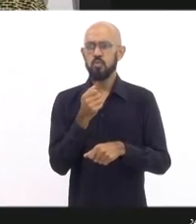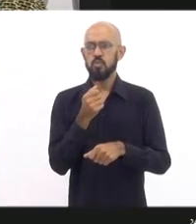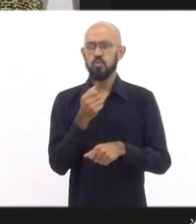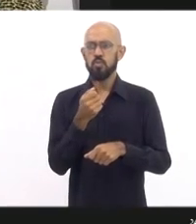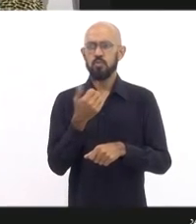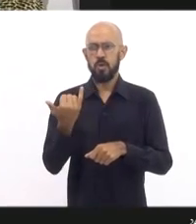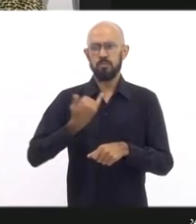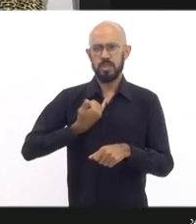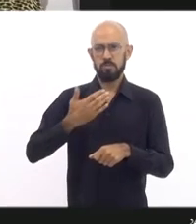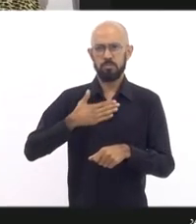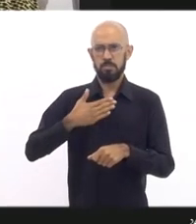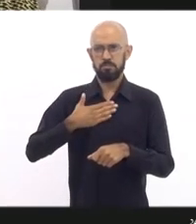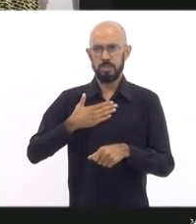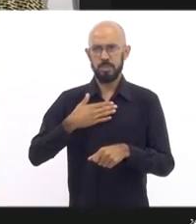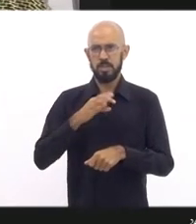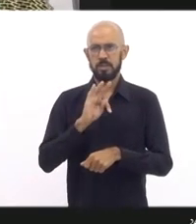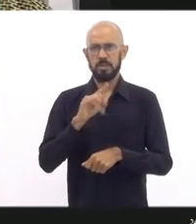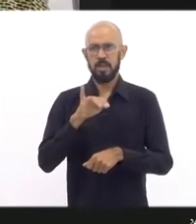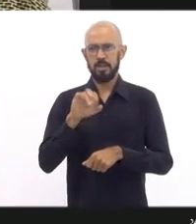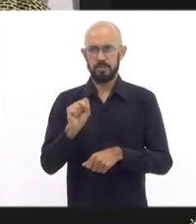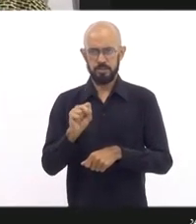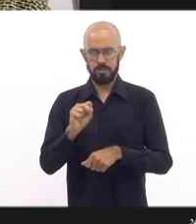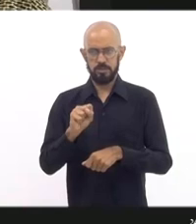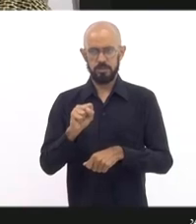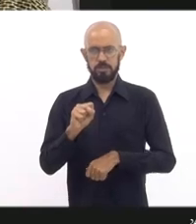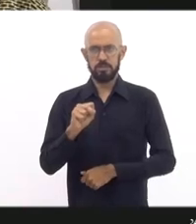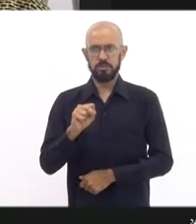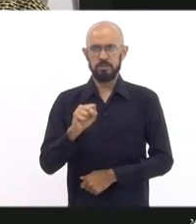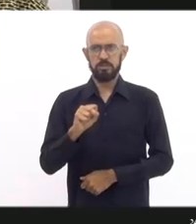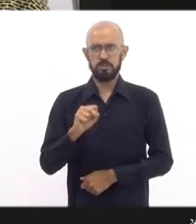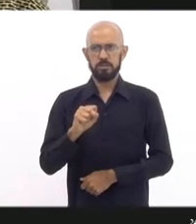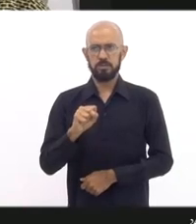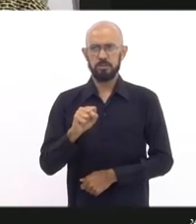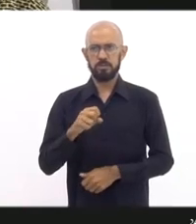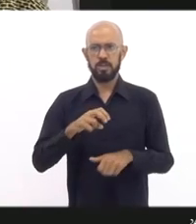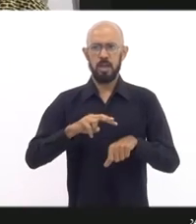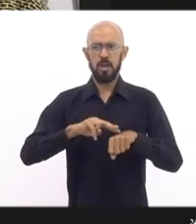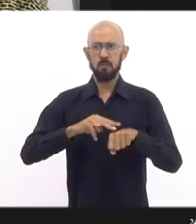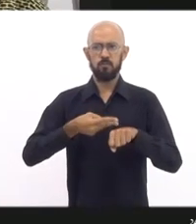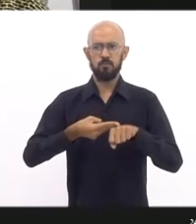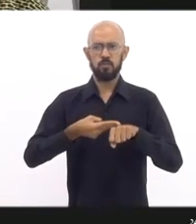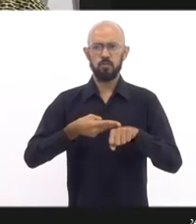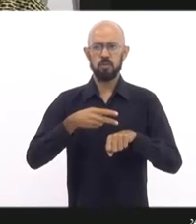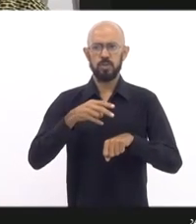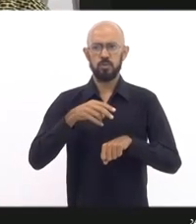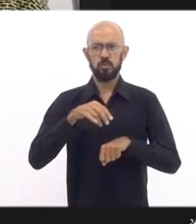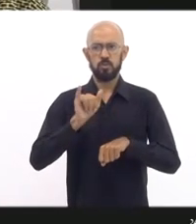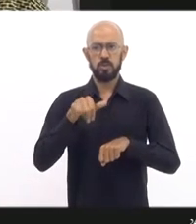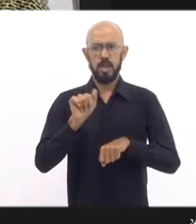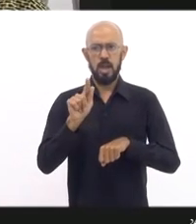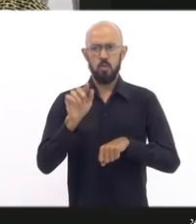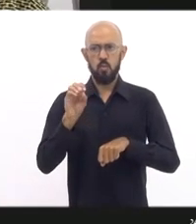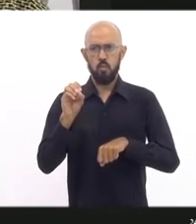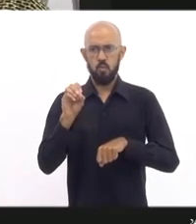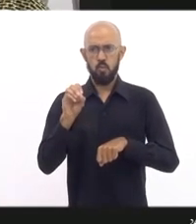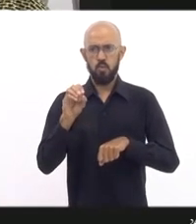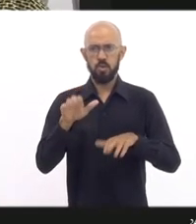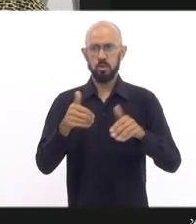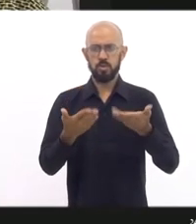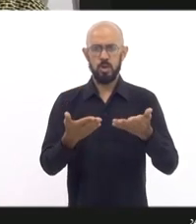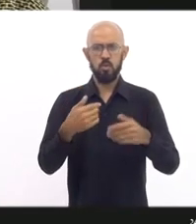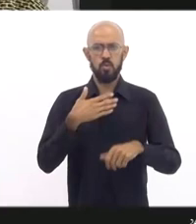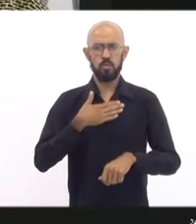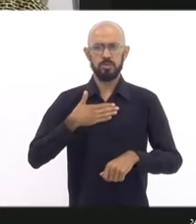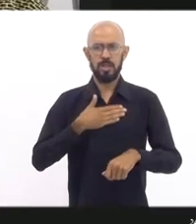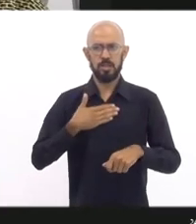informa o Daniel, a Thais, a viúva do Iago. Então, eu gostaria de